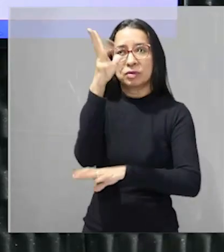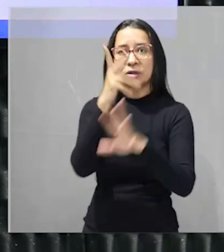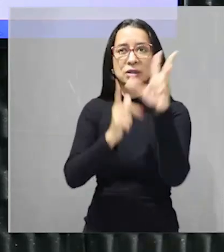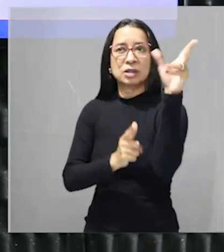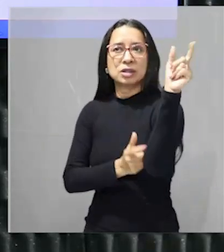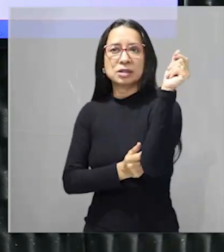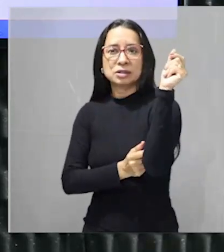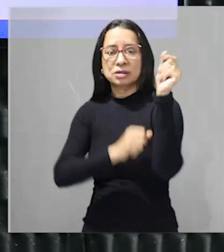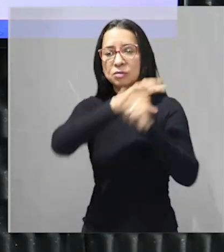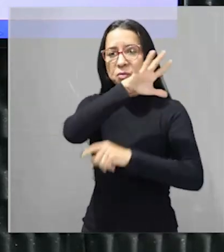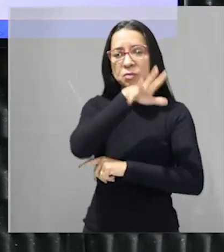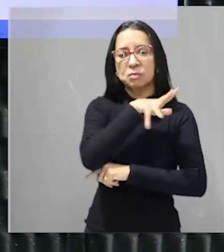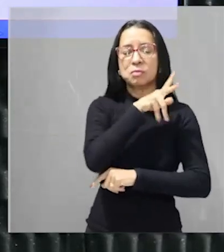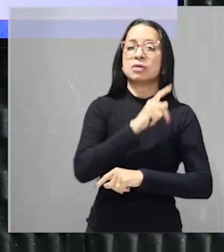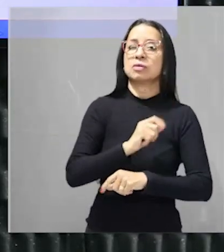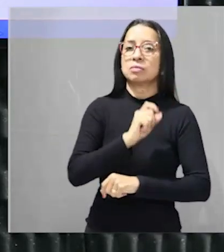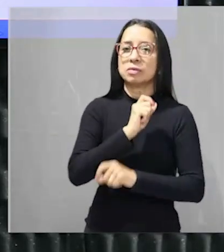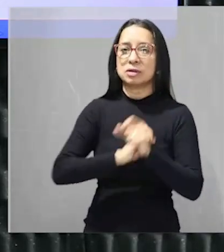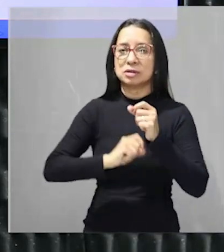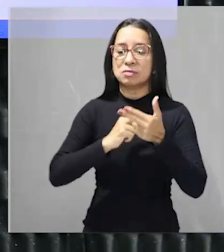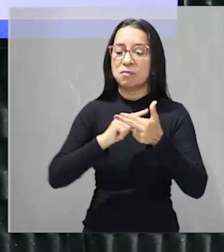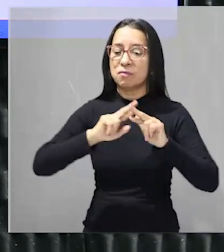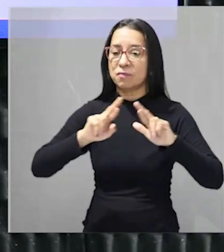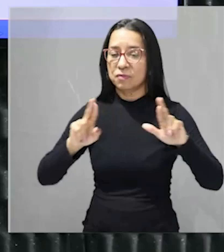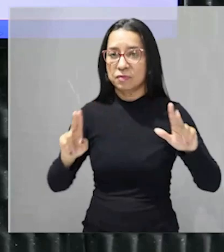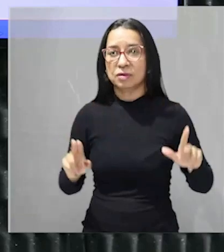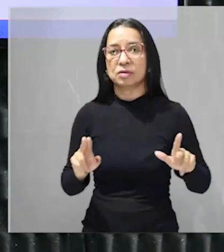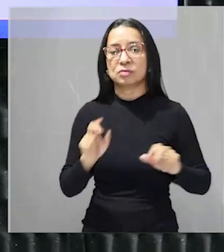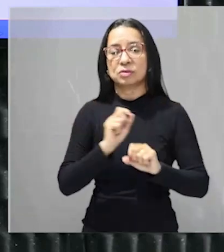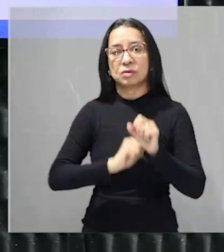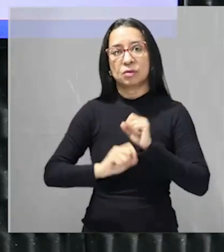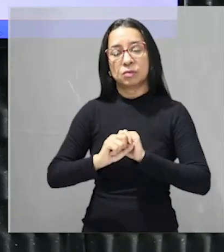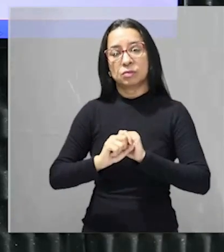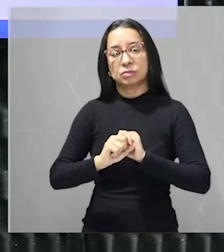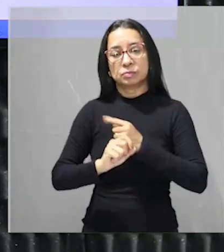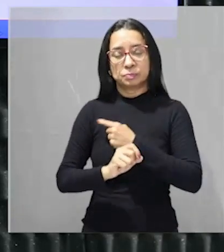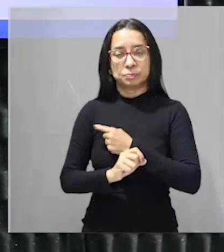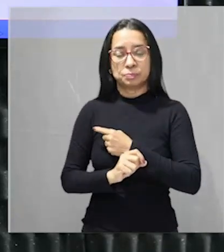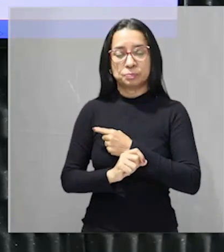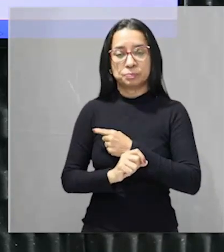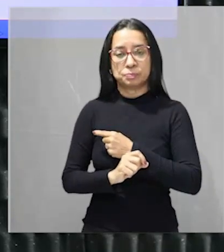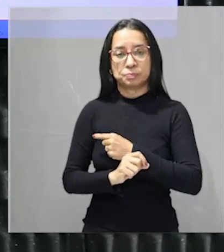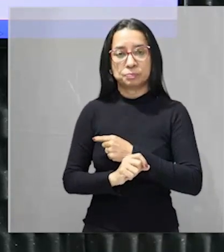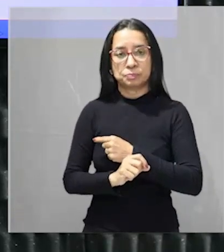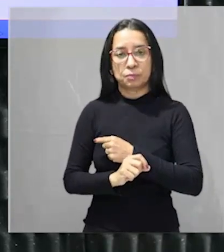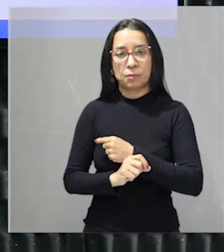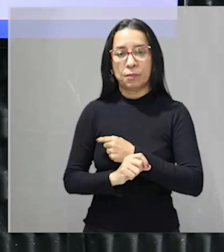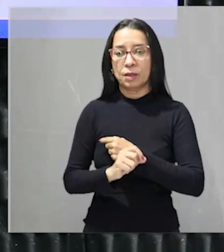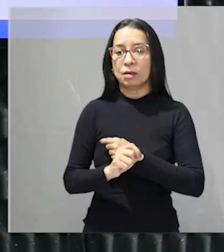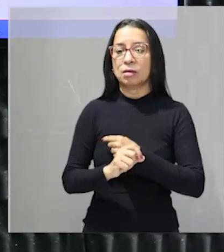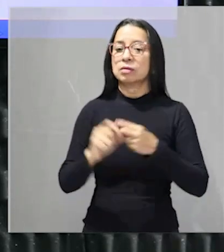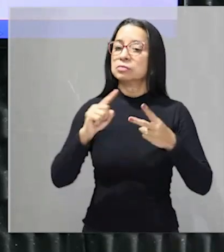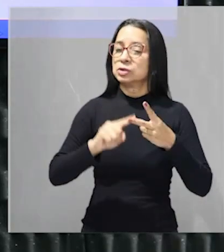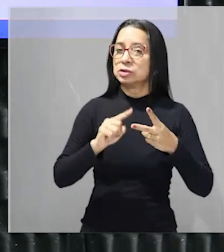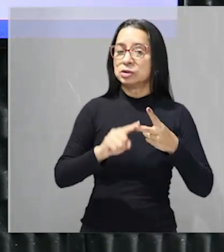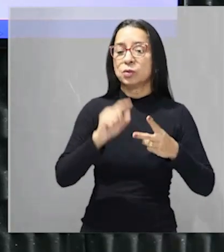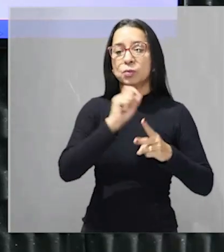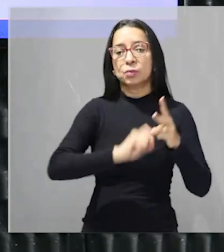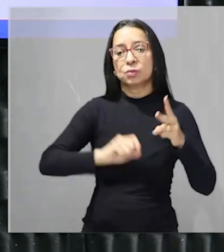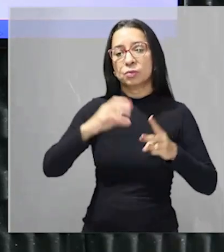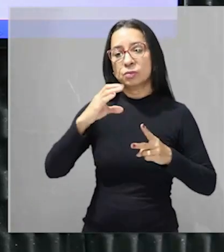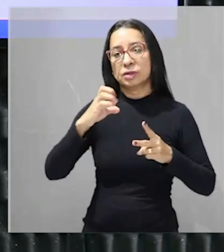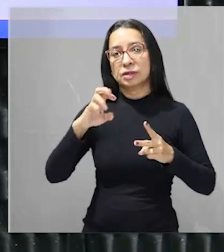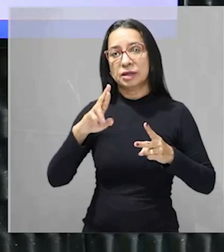fauna fechou? domínio amazônico do norte maior domínio morfoclimático do país segundo domínio do